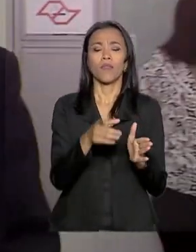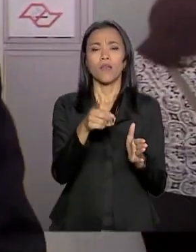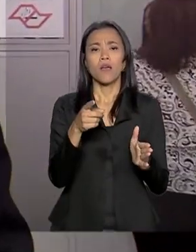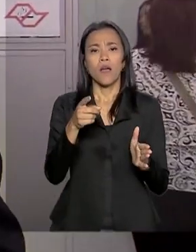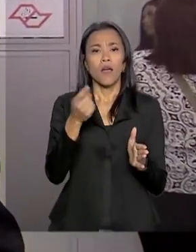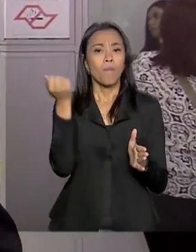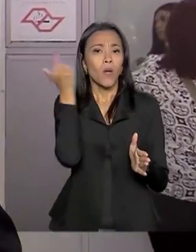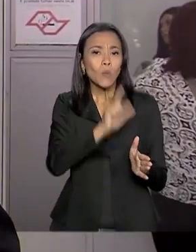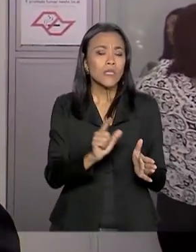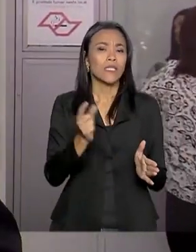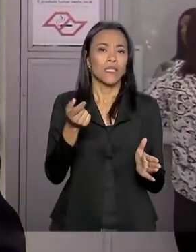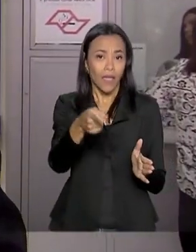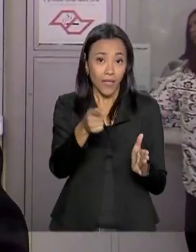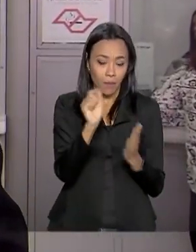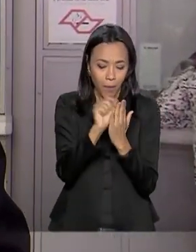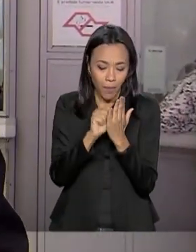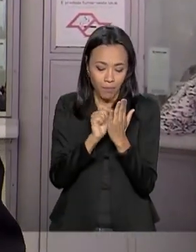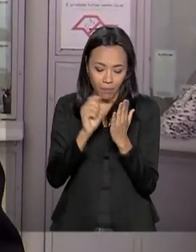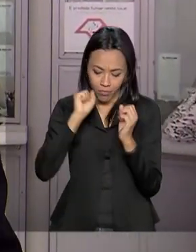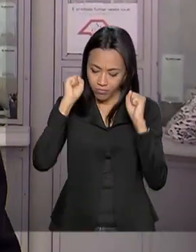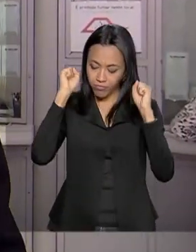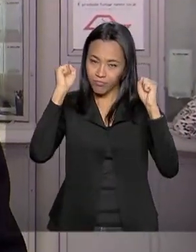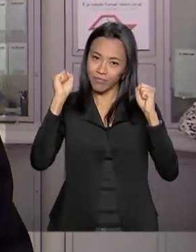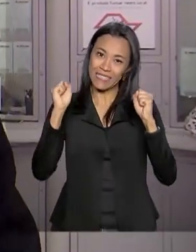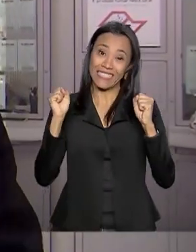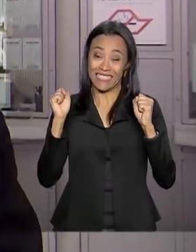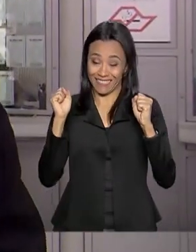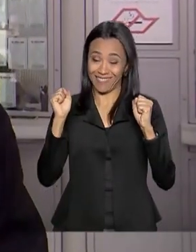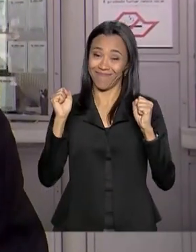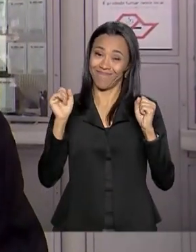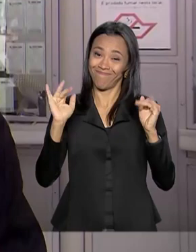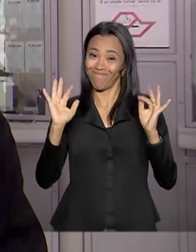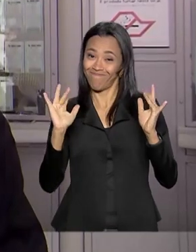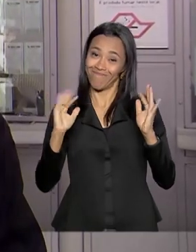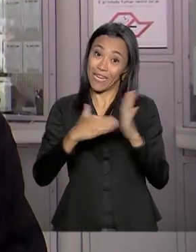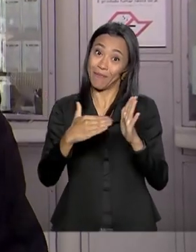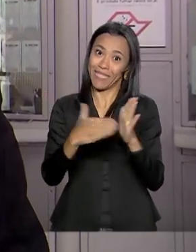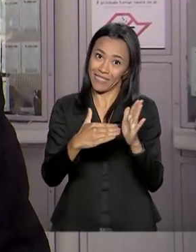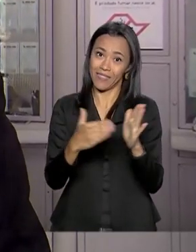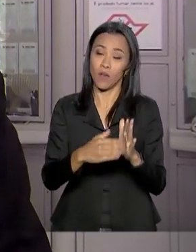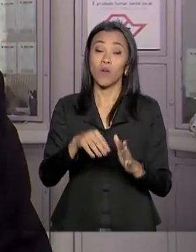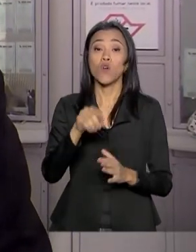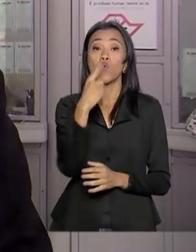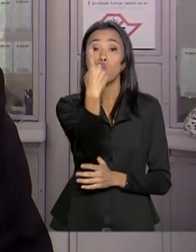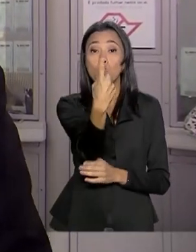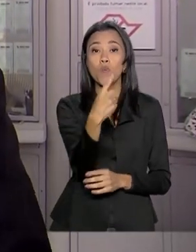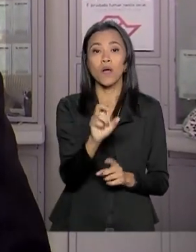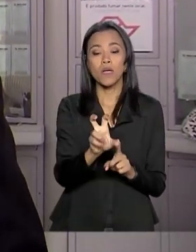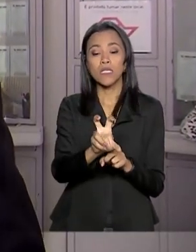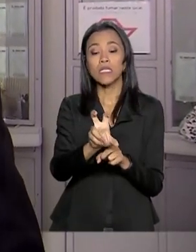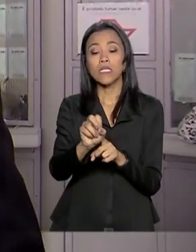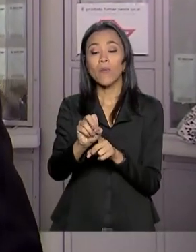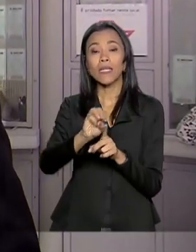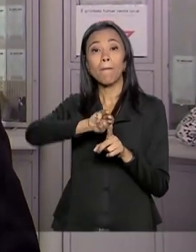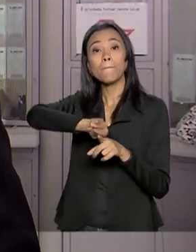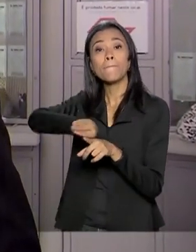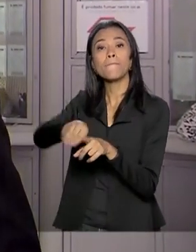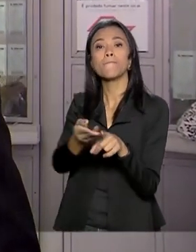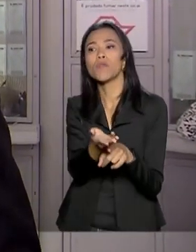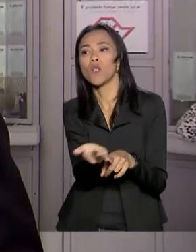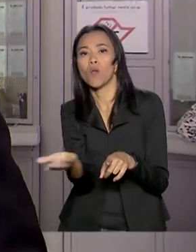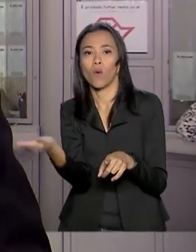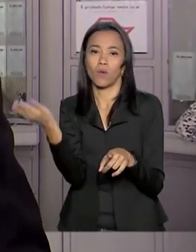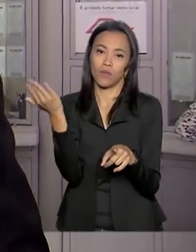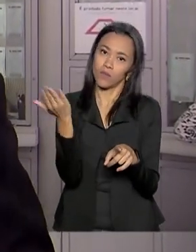ganhar uma aposta como essa são bem restritas. Uma para 50 milhões. Mas nada disso impede que as